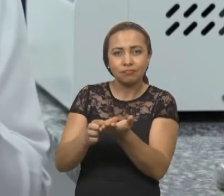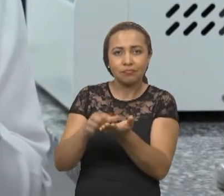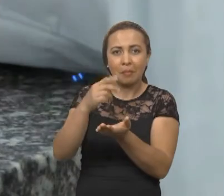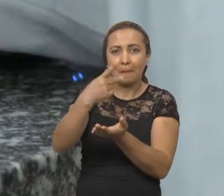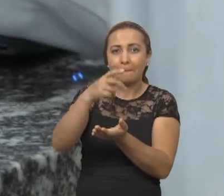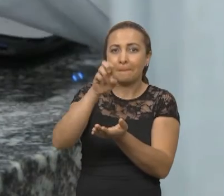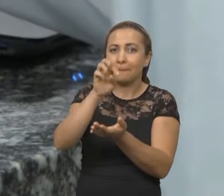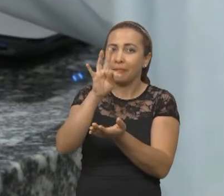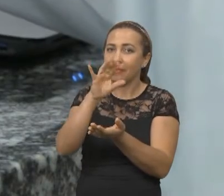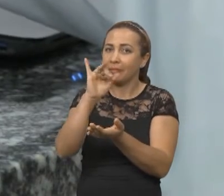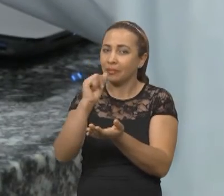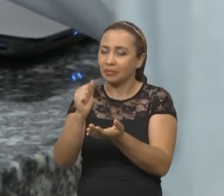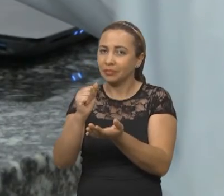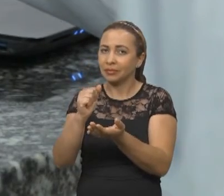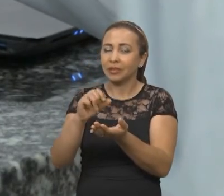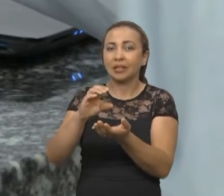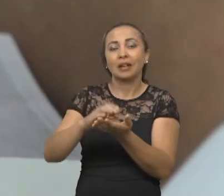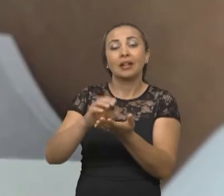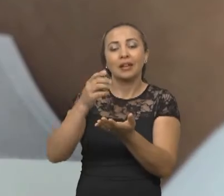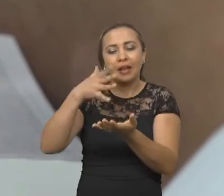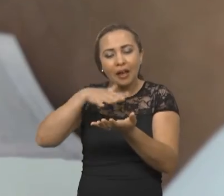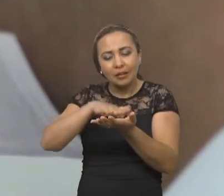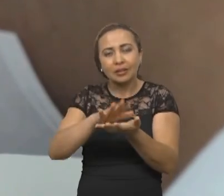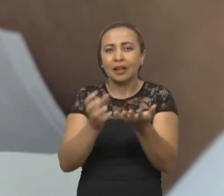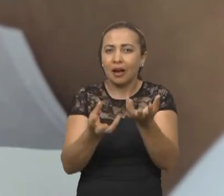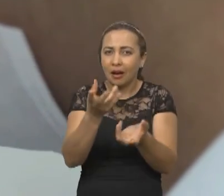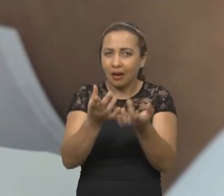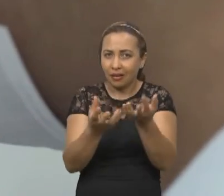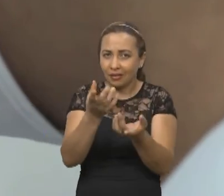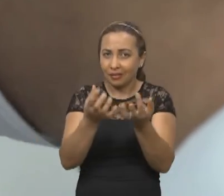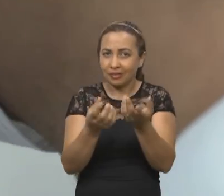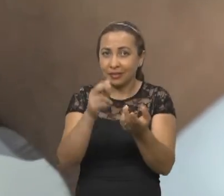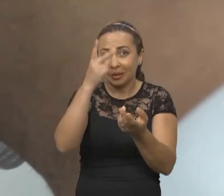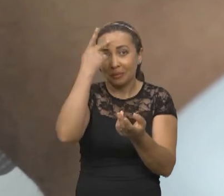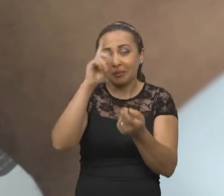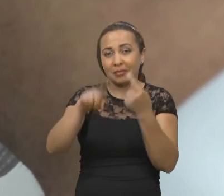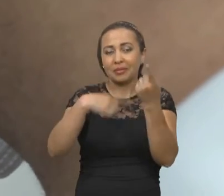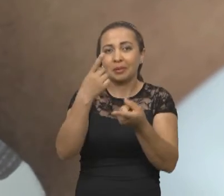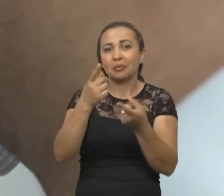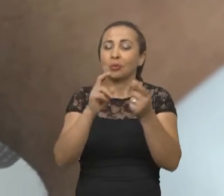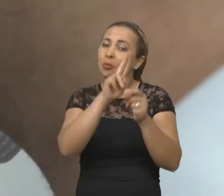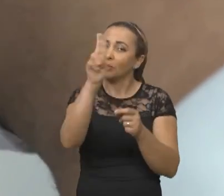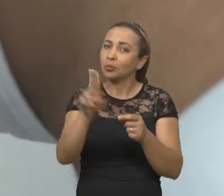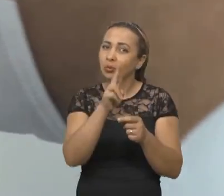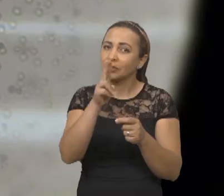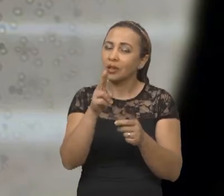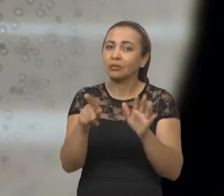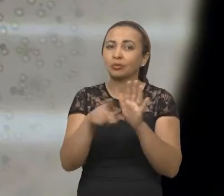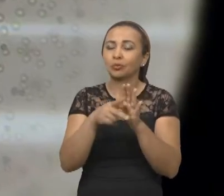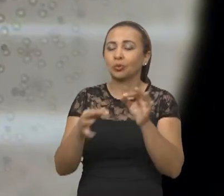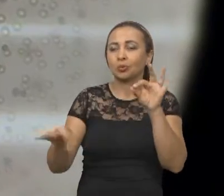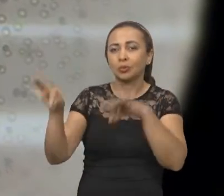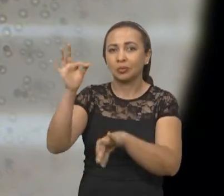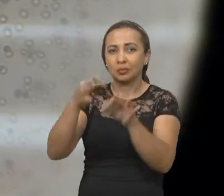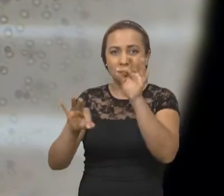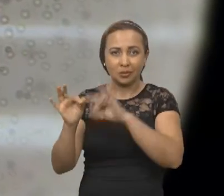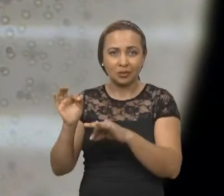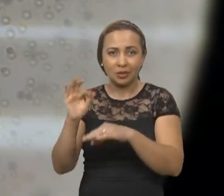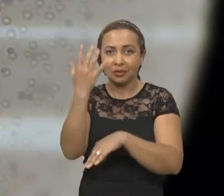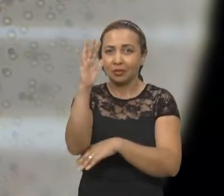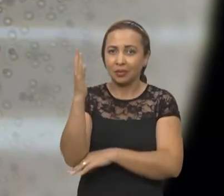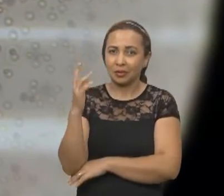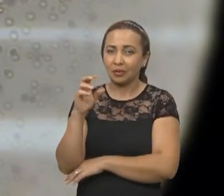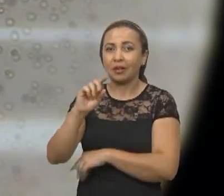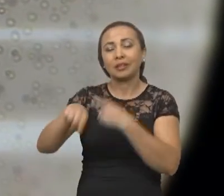e aí nós colocamos esse fungo para crescer para depois utilizar no próprio laboratório na casa de vegetação